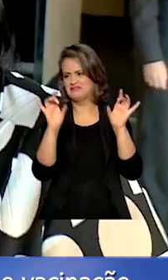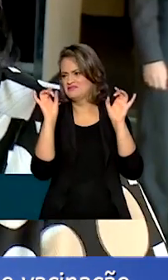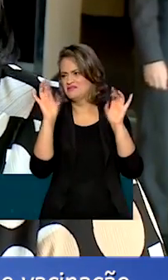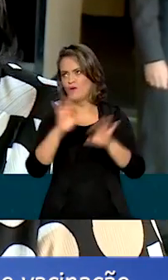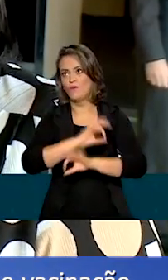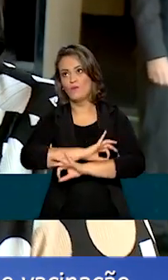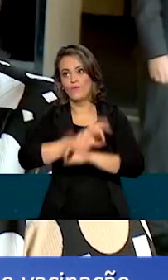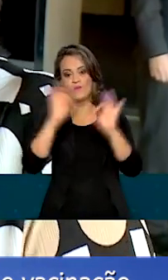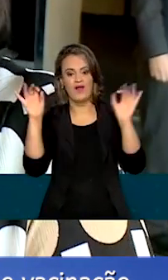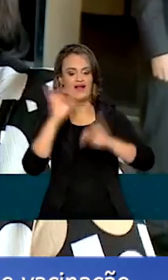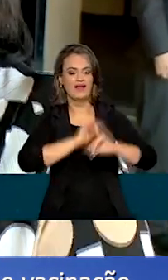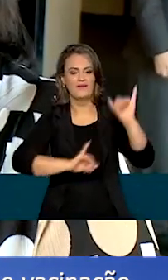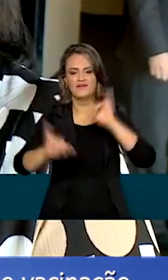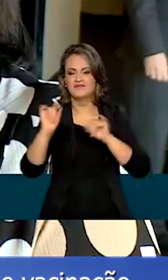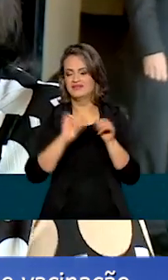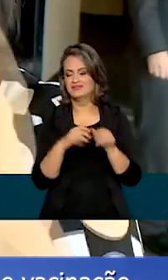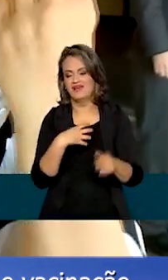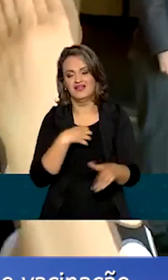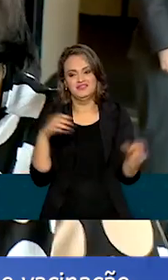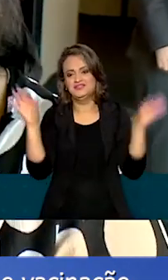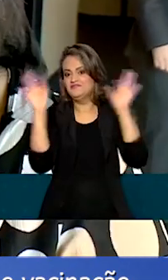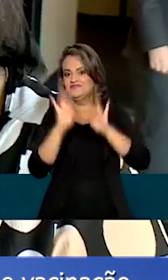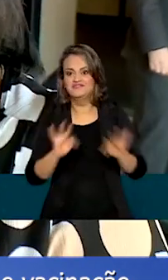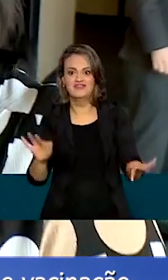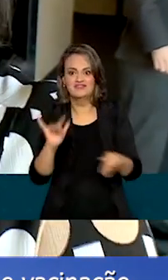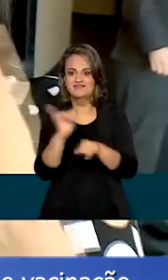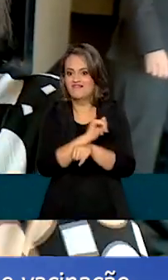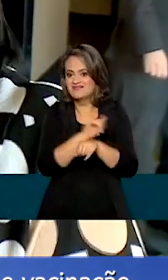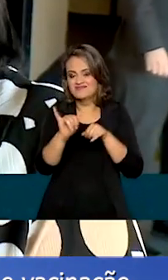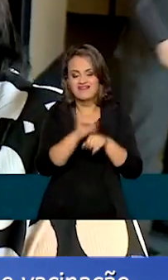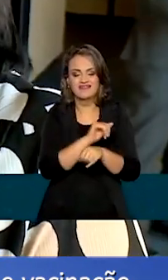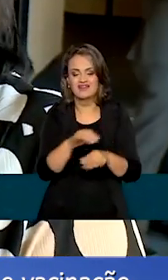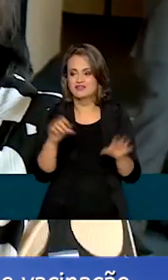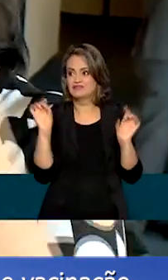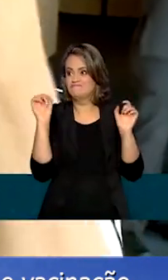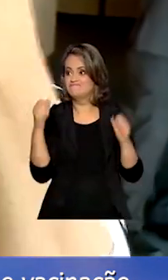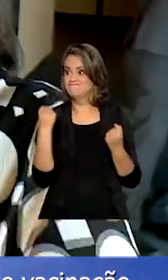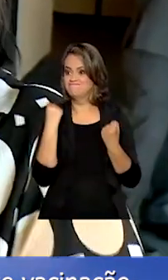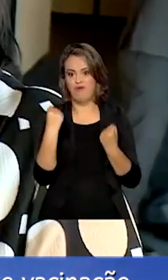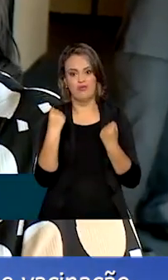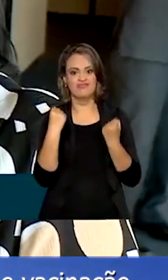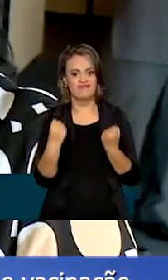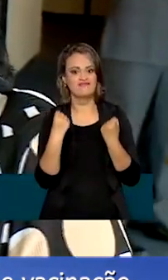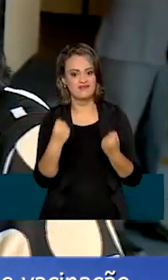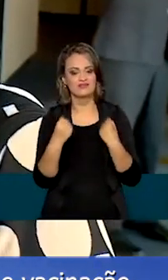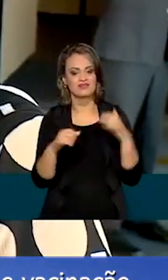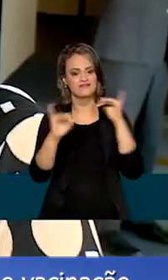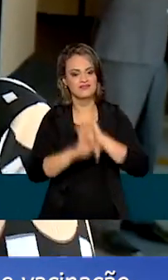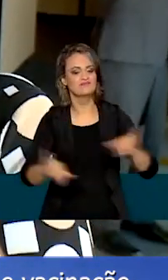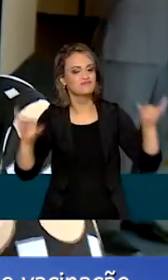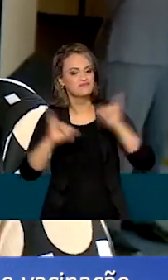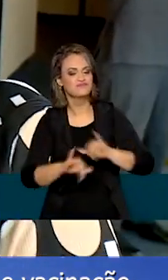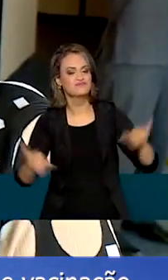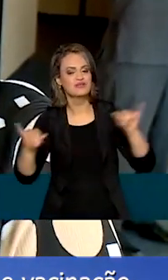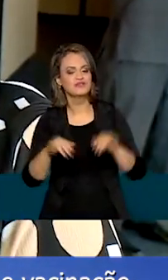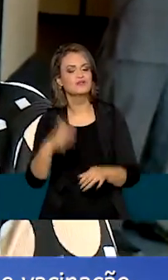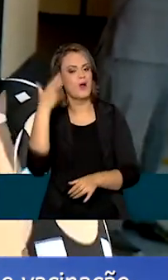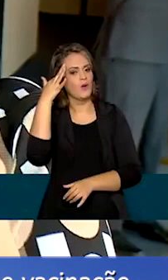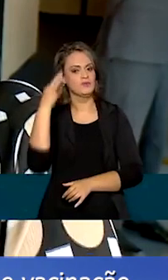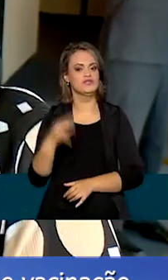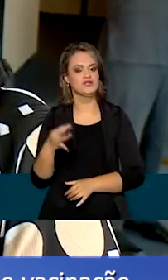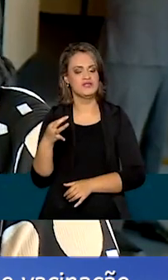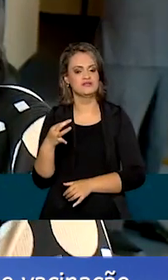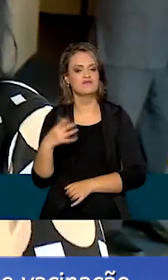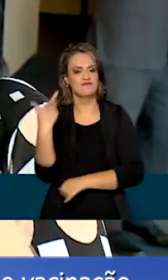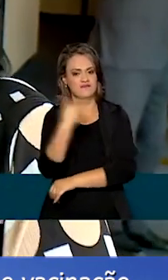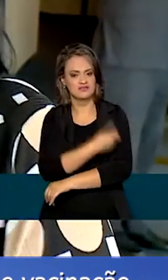como a campanha foi construída. Eu estou muito feliz com essa ferramenta poderosa que vai ser usada agora para falar sobre a conscientização